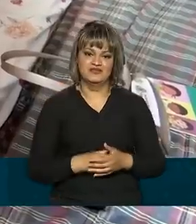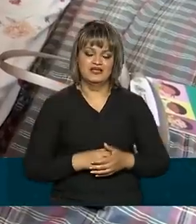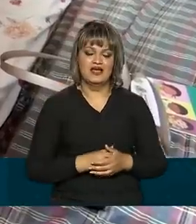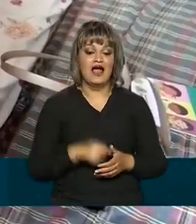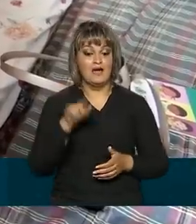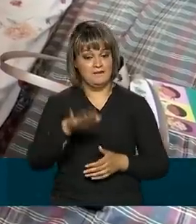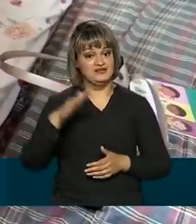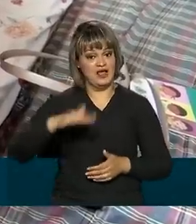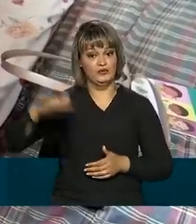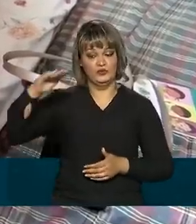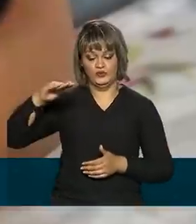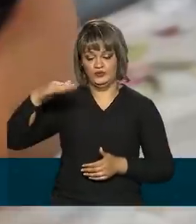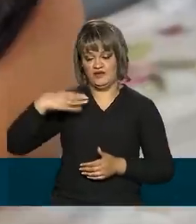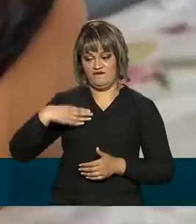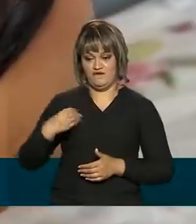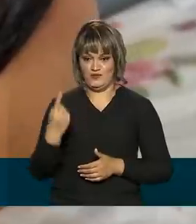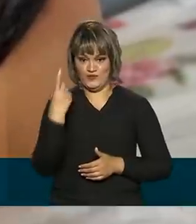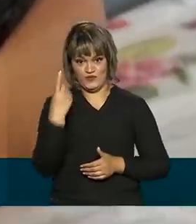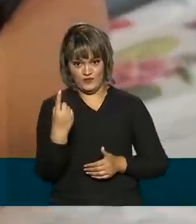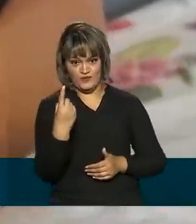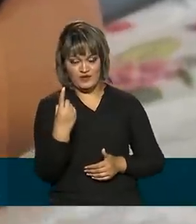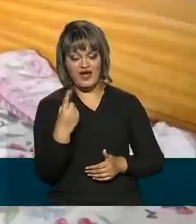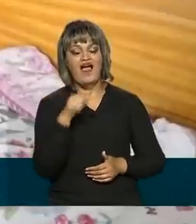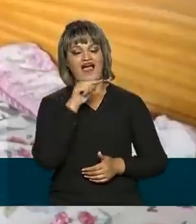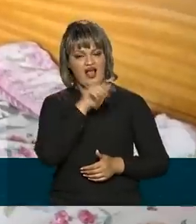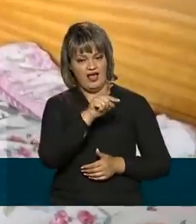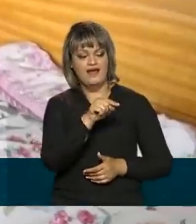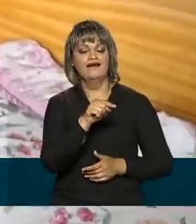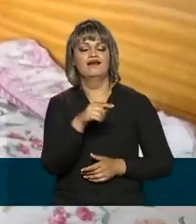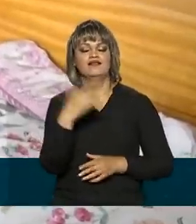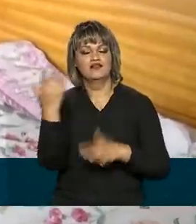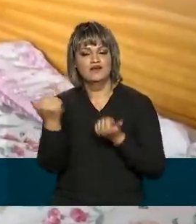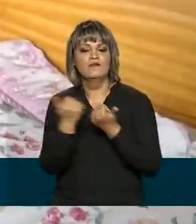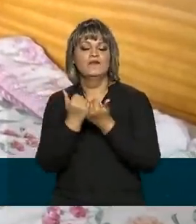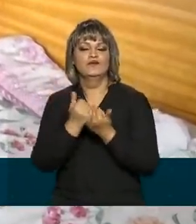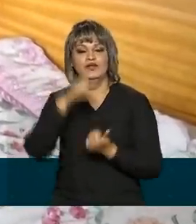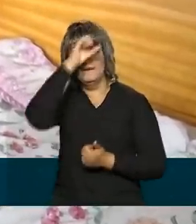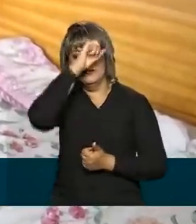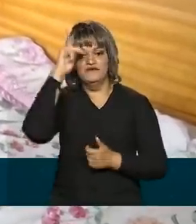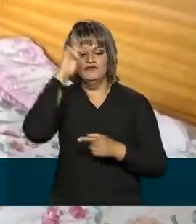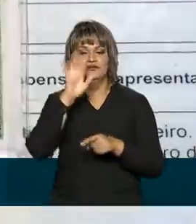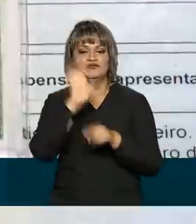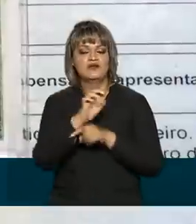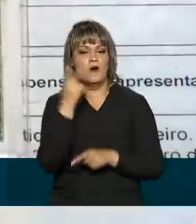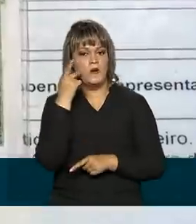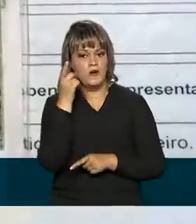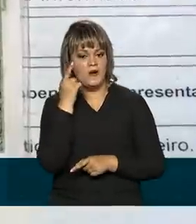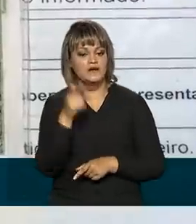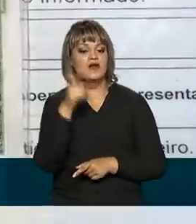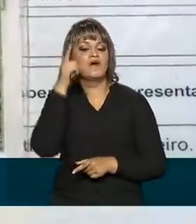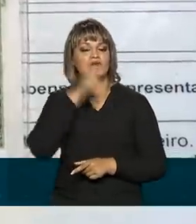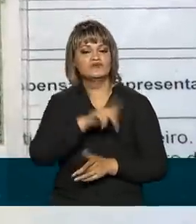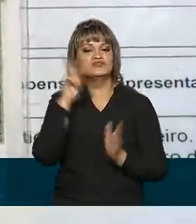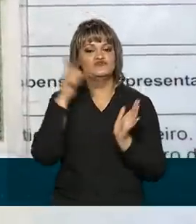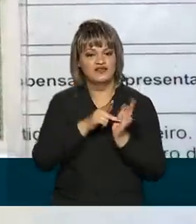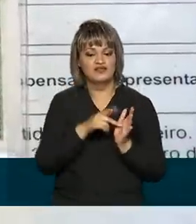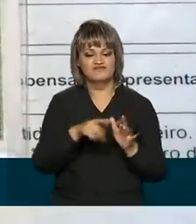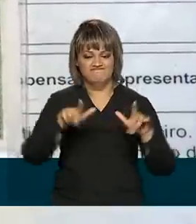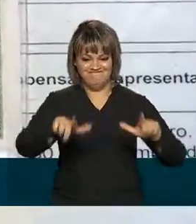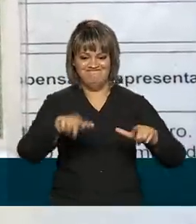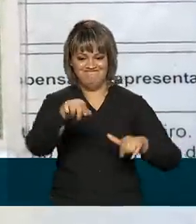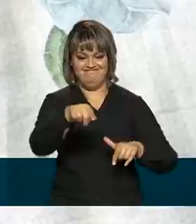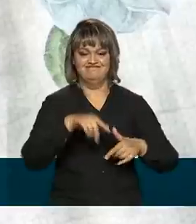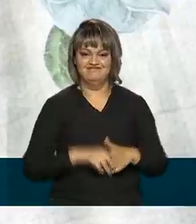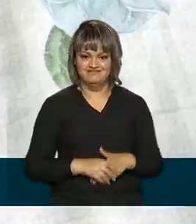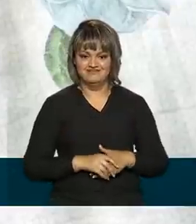Já adulta e mãe de uma criança, Rafaela contou com o suporte da Prefeitura de Fortaleza para finalmente ter um documento em